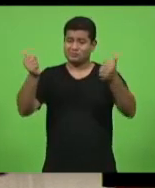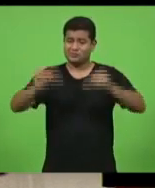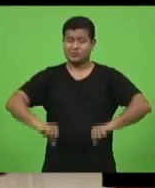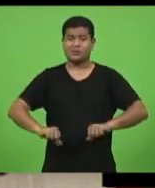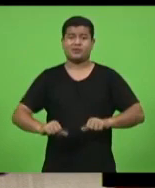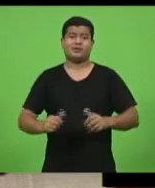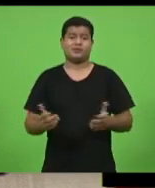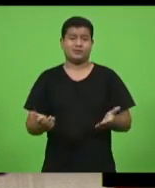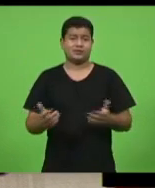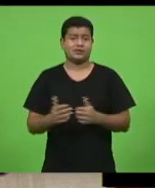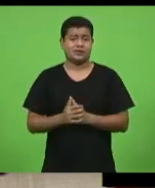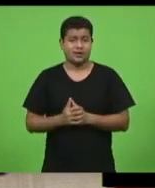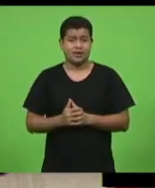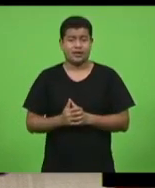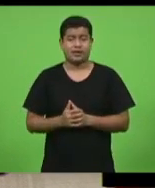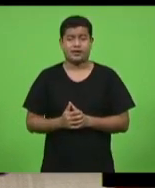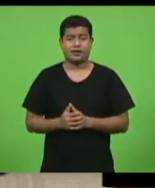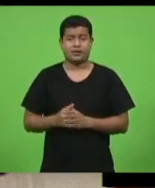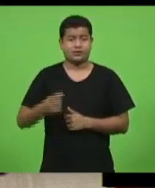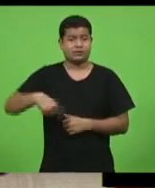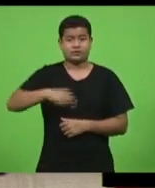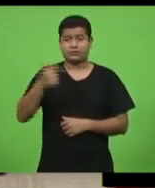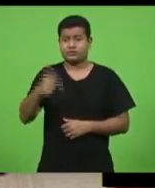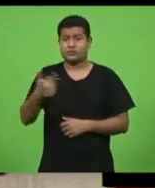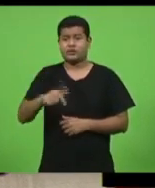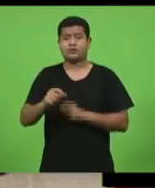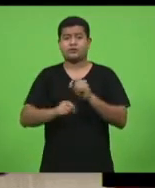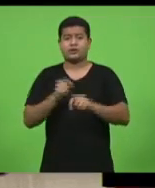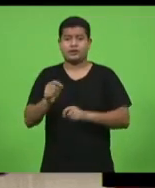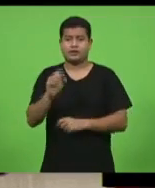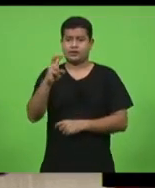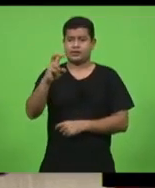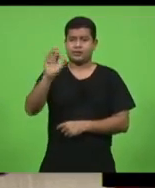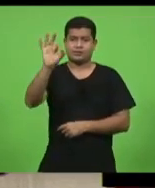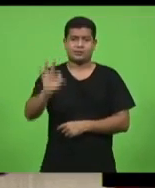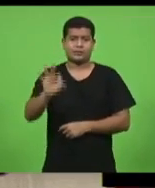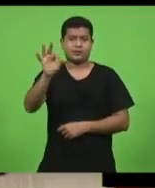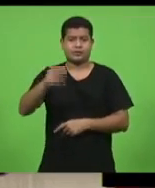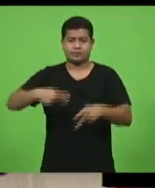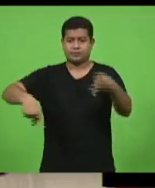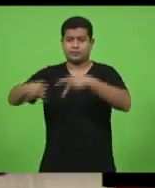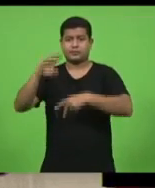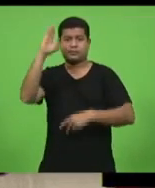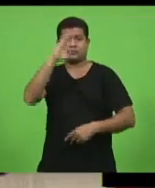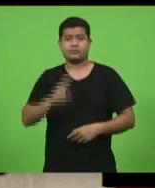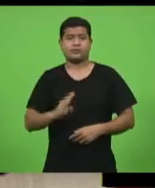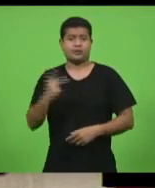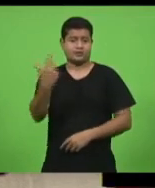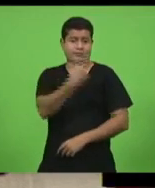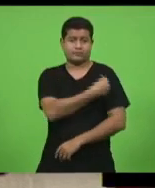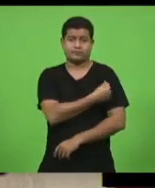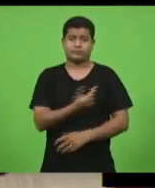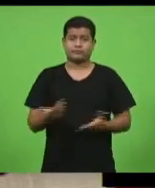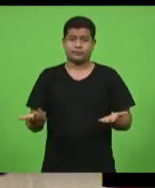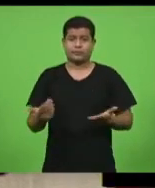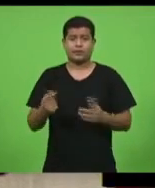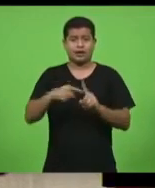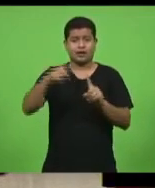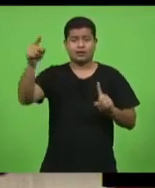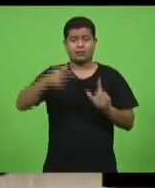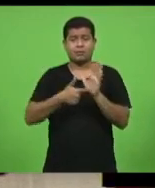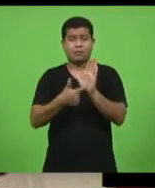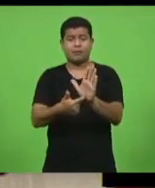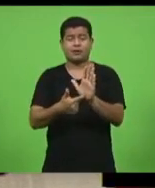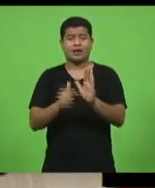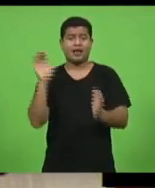não temos sequer 5% da população brasileira ainda vacinada. Os indicativos levam que até o final de